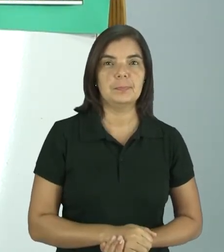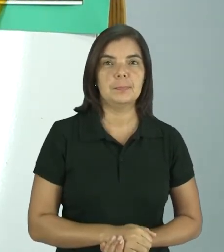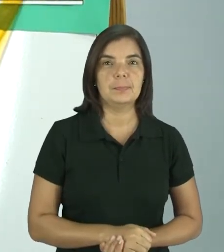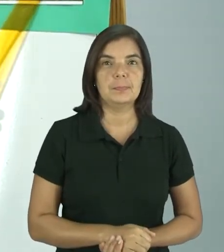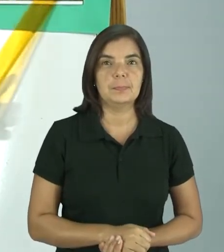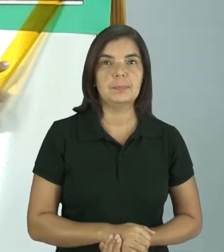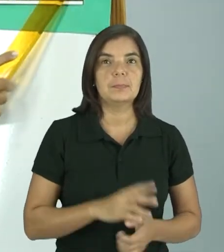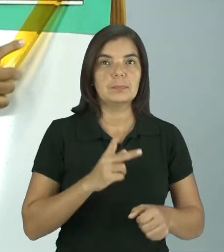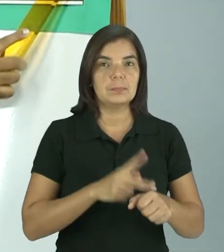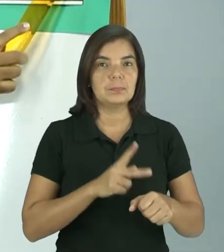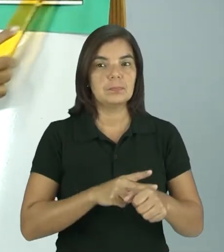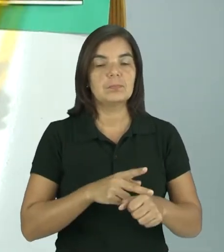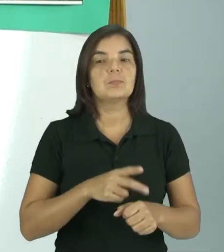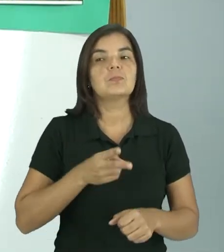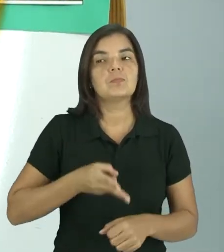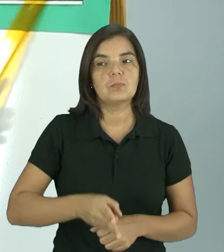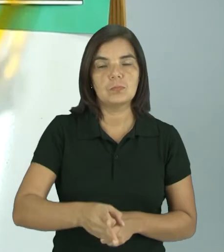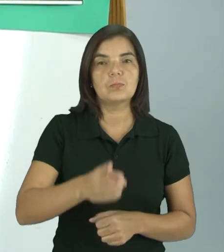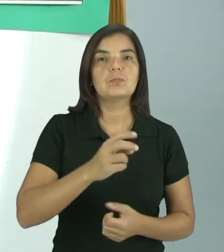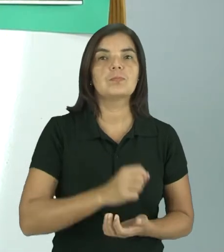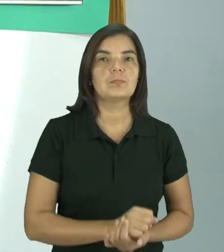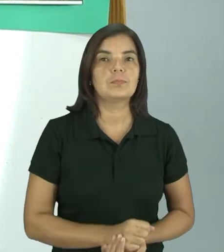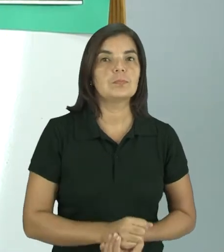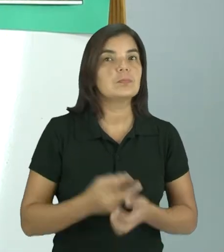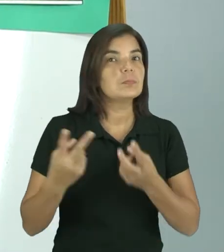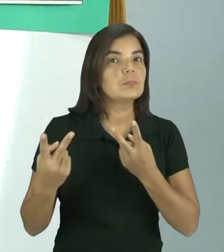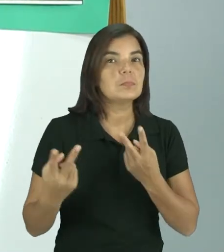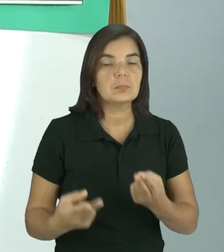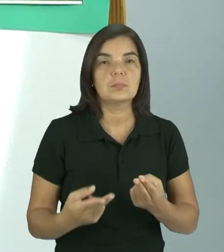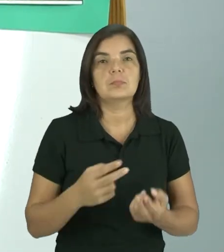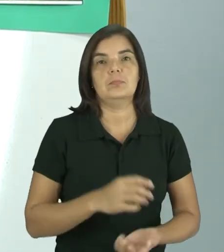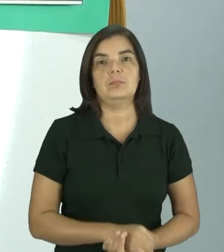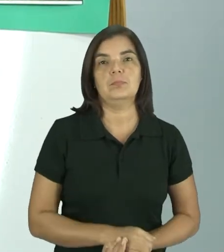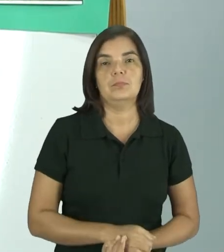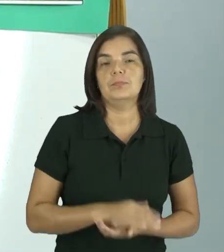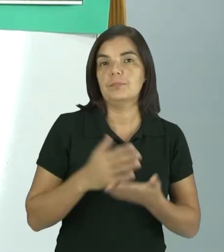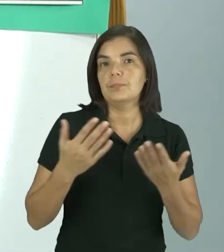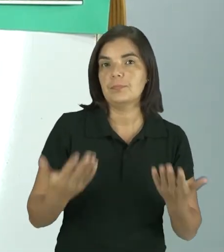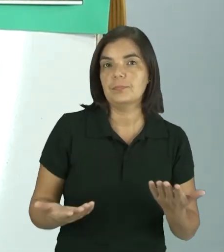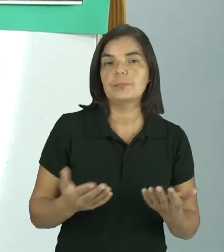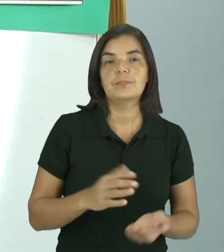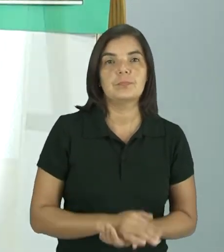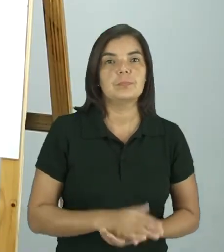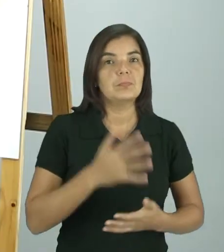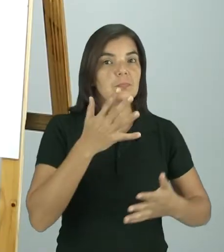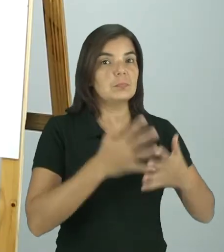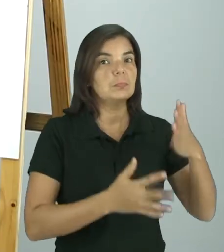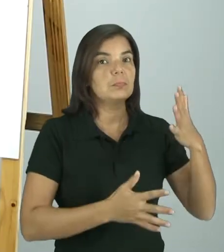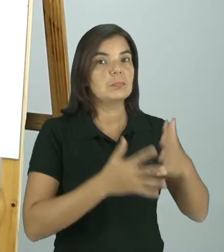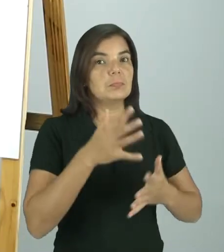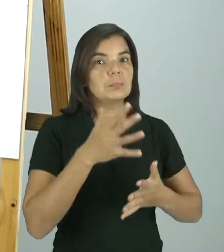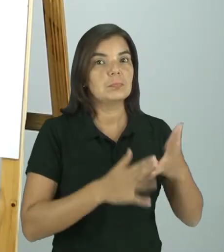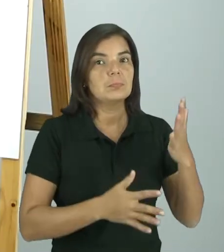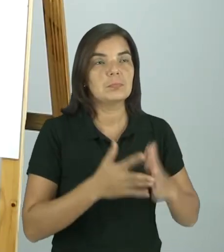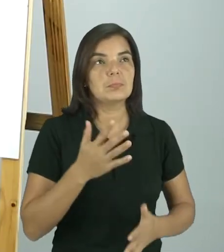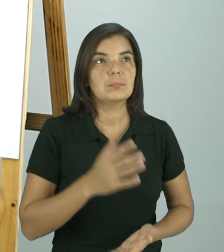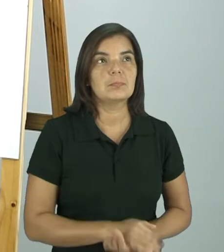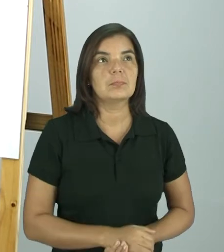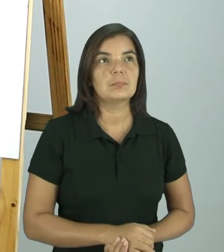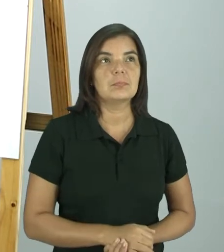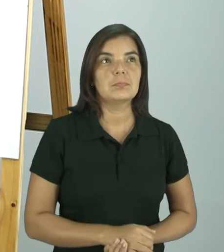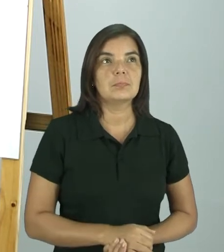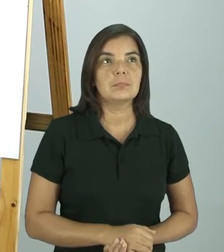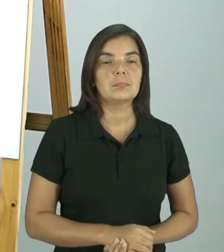Essa partezinha aqui, ó. É a mesma daqui. Então, eu me confundi. Eu